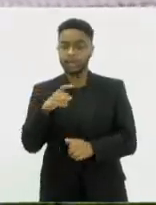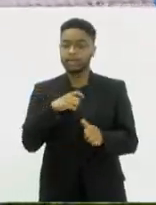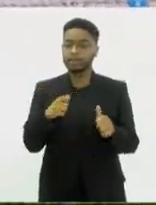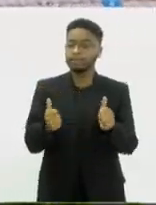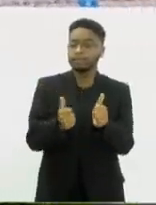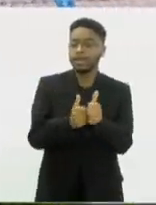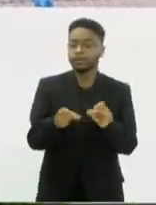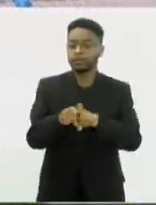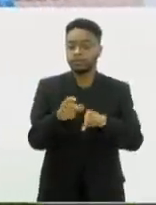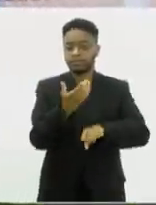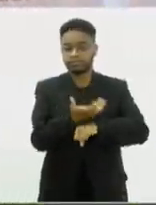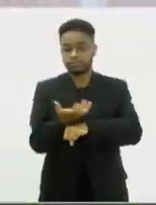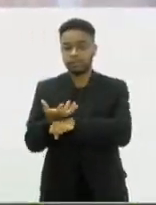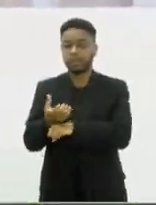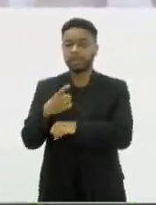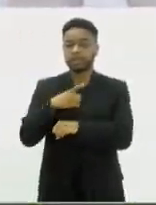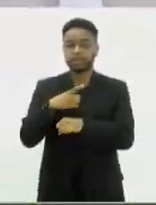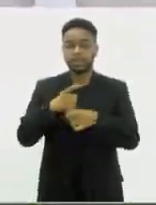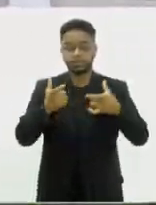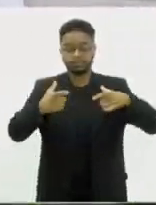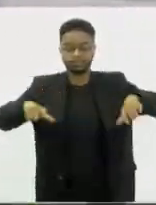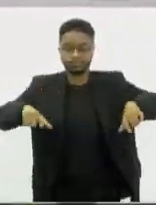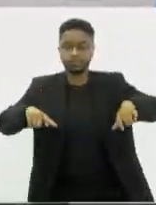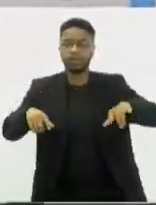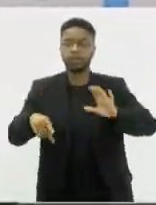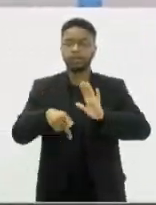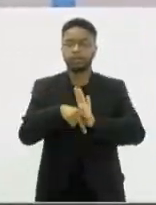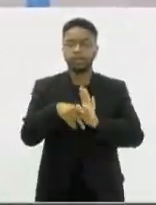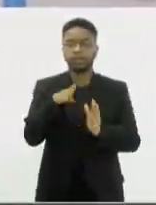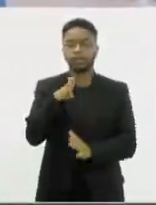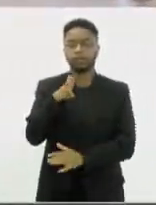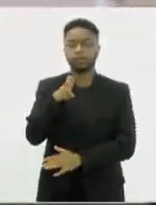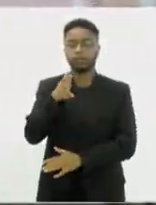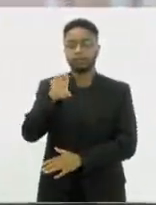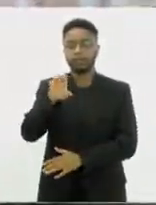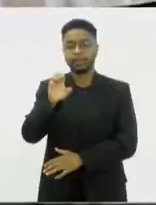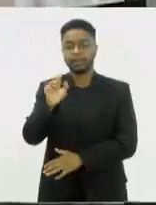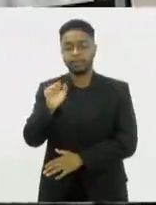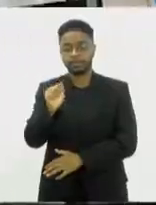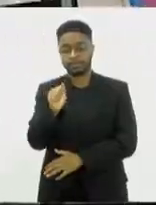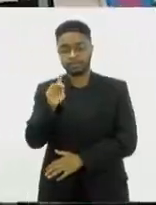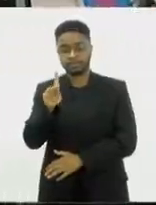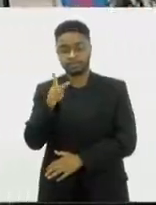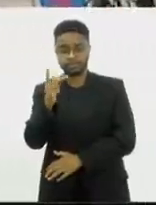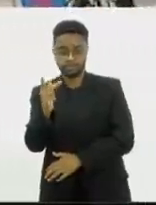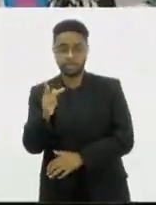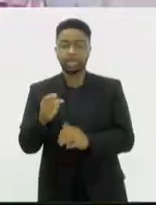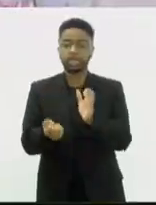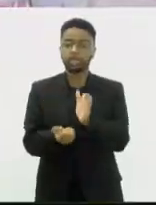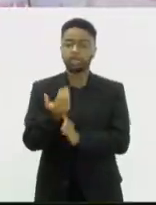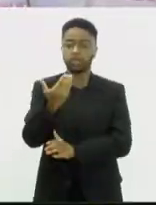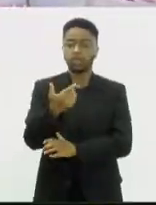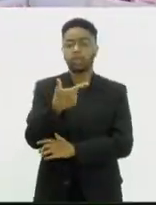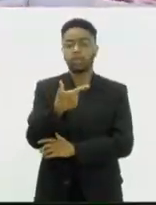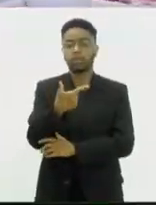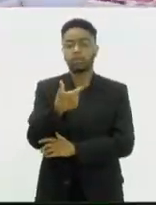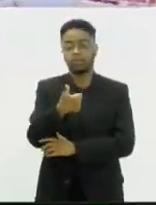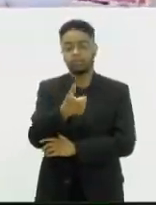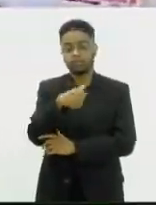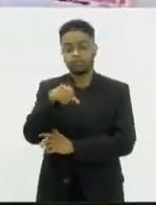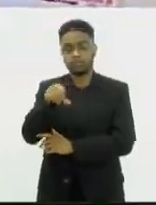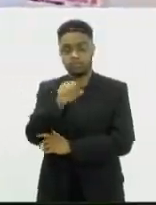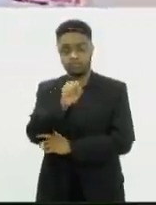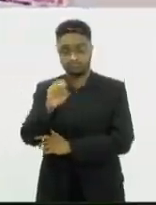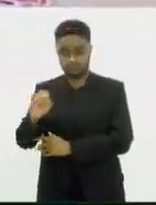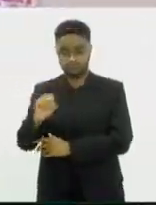Itália, está montada uma quadra de beat tênis, esporte que foi criado na terra de Leonardo da Vinci nos anos 80. Atualmente, o beat tênis